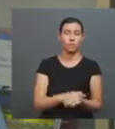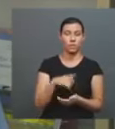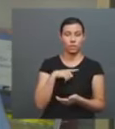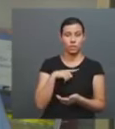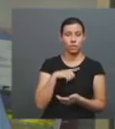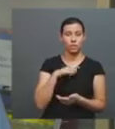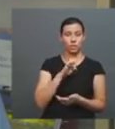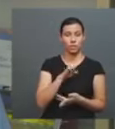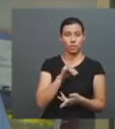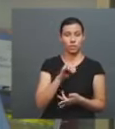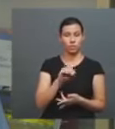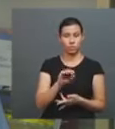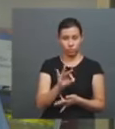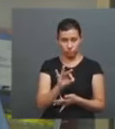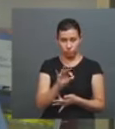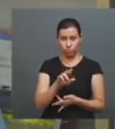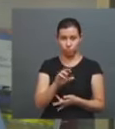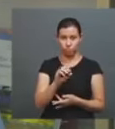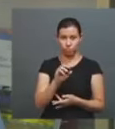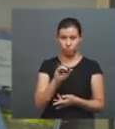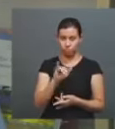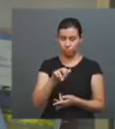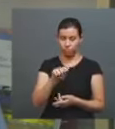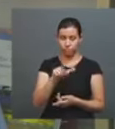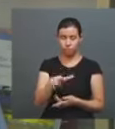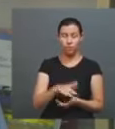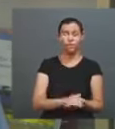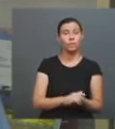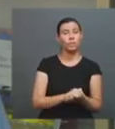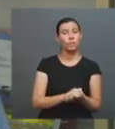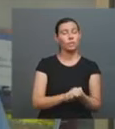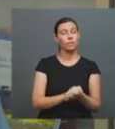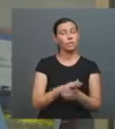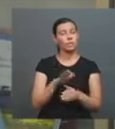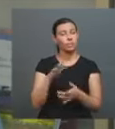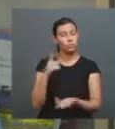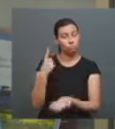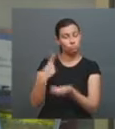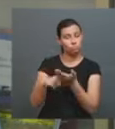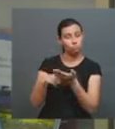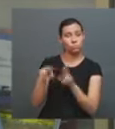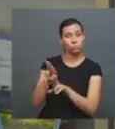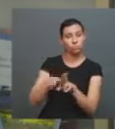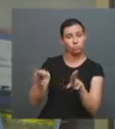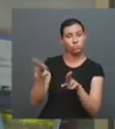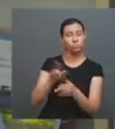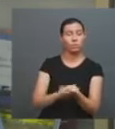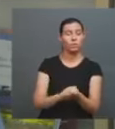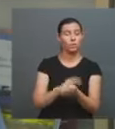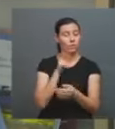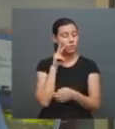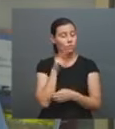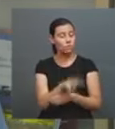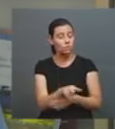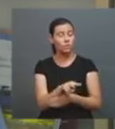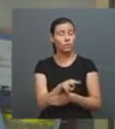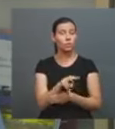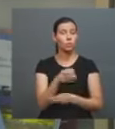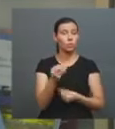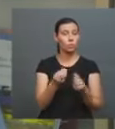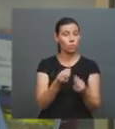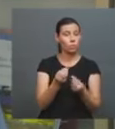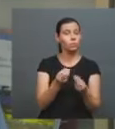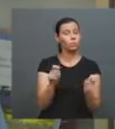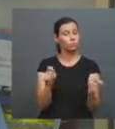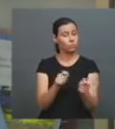especialistas também, vinculados à universidade, que vão julgar se o parecer tratou a obra com seu